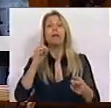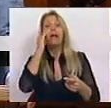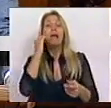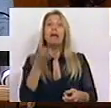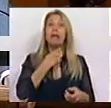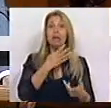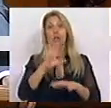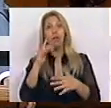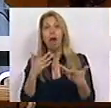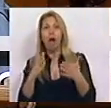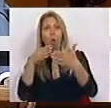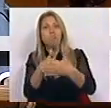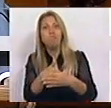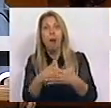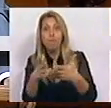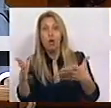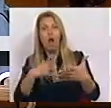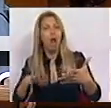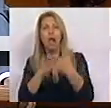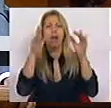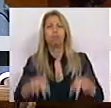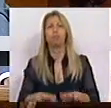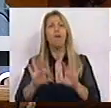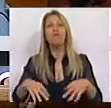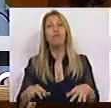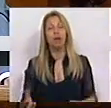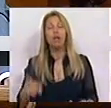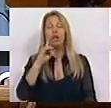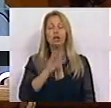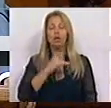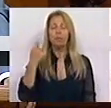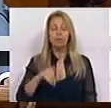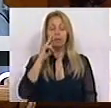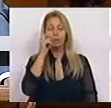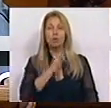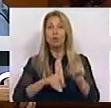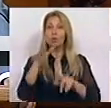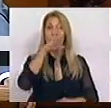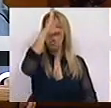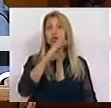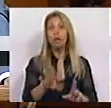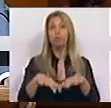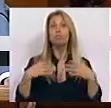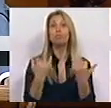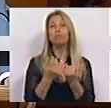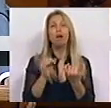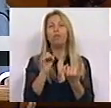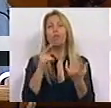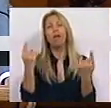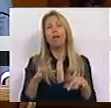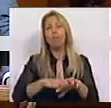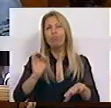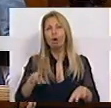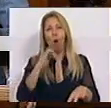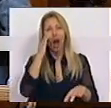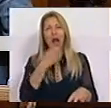maioria. Senhora Presidente, Senhoras e Senhores Deputados, O Estado, o Estado social, não é a causa da crise